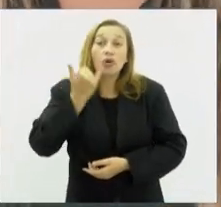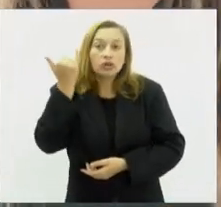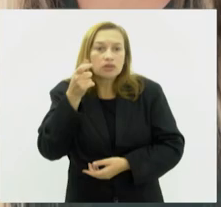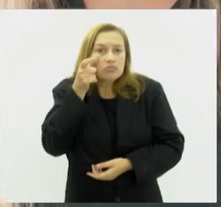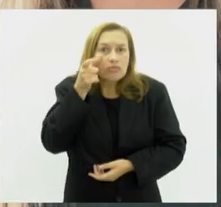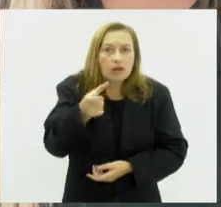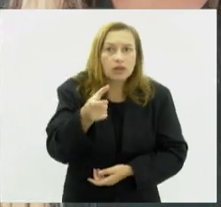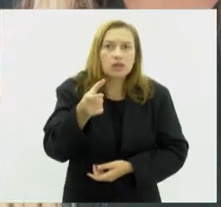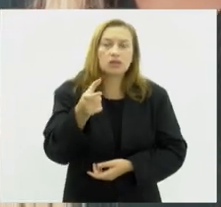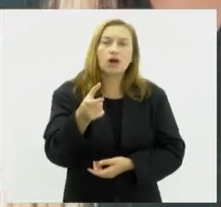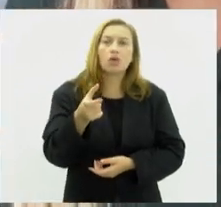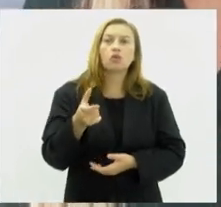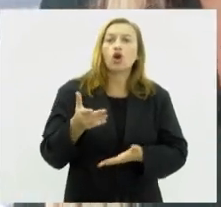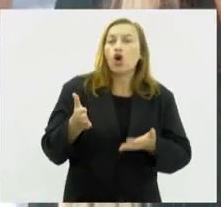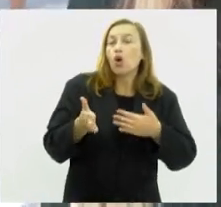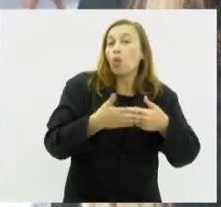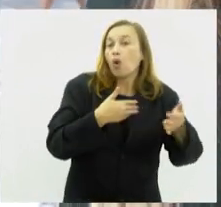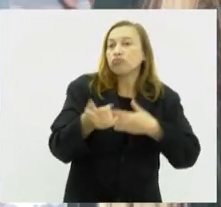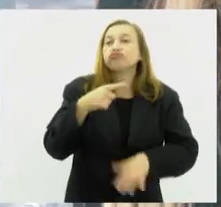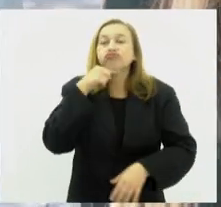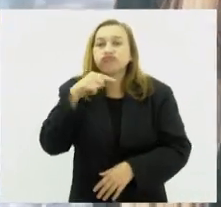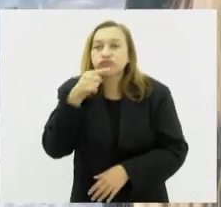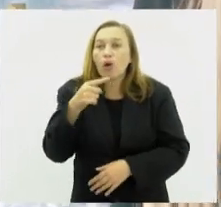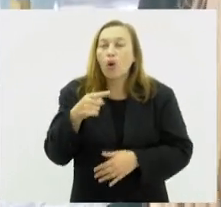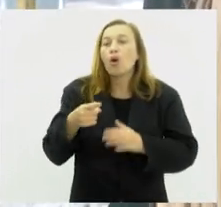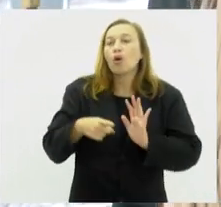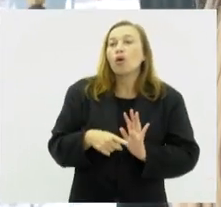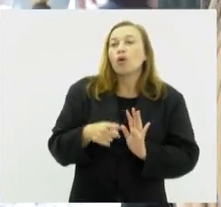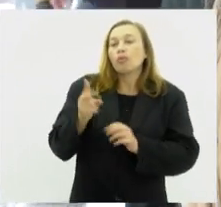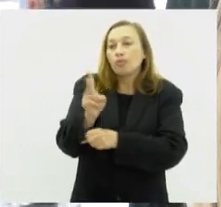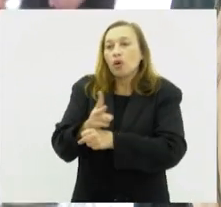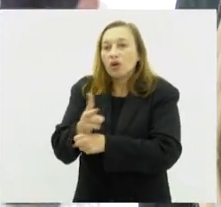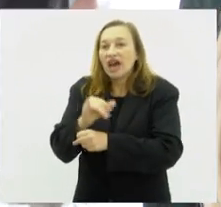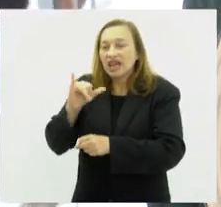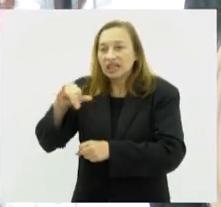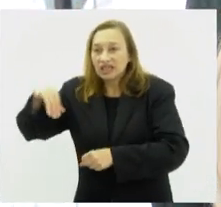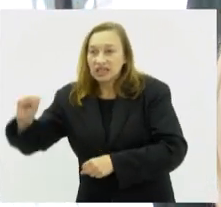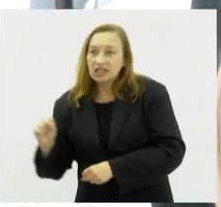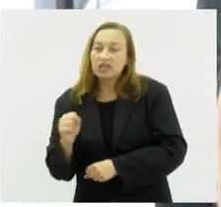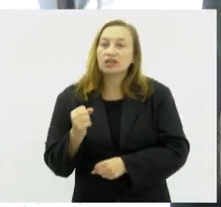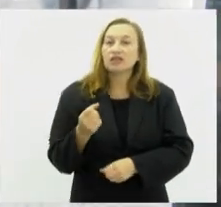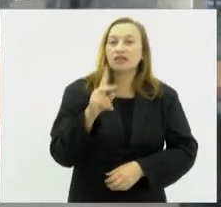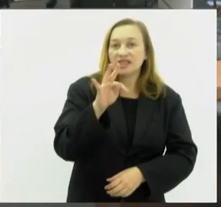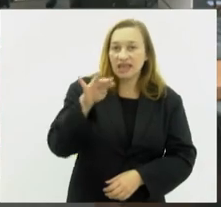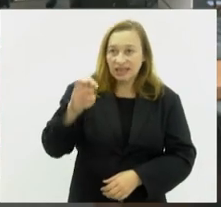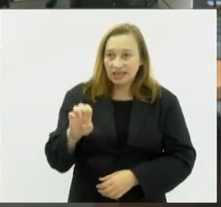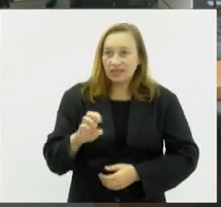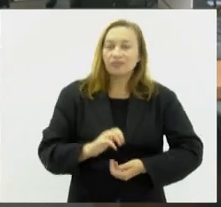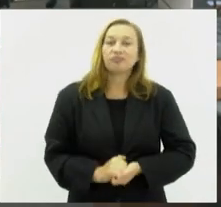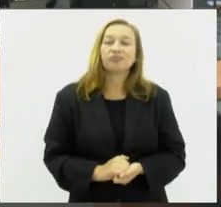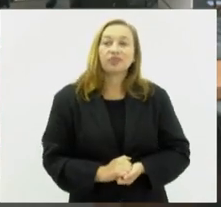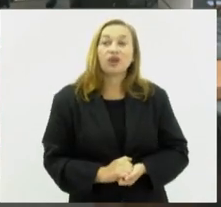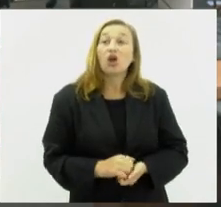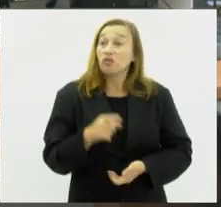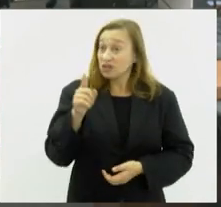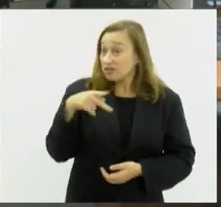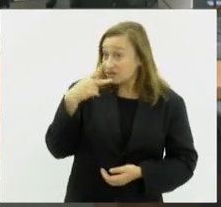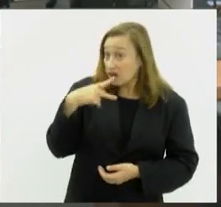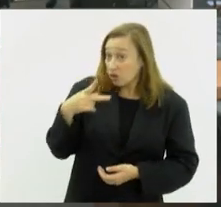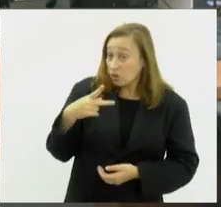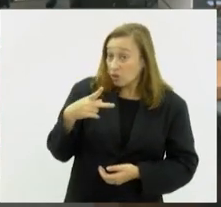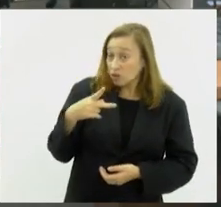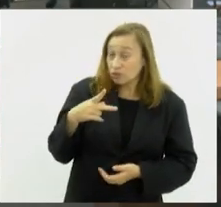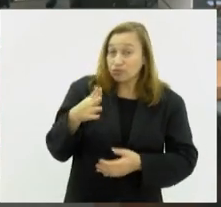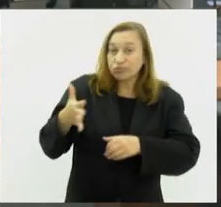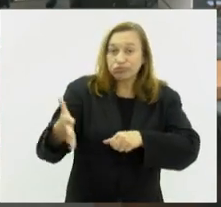atenção e, em caso de qualquer dúvida, procurar os canais de atendimento do INSS. Voltamos com você, Vicente. Como você bem disse, os